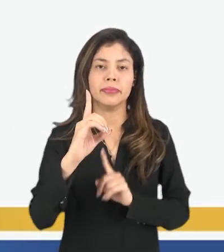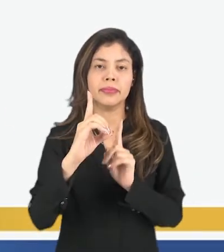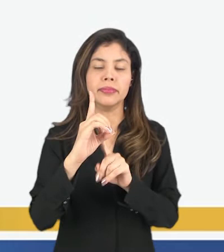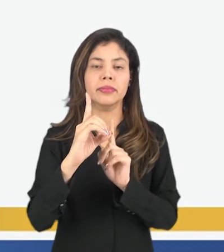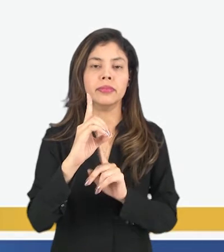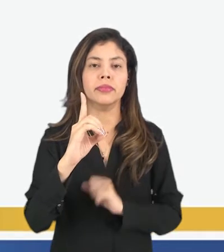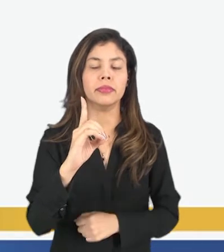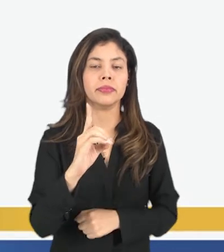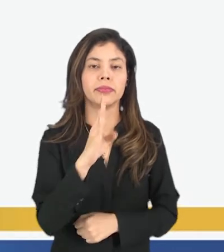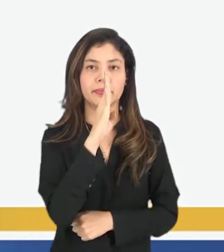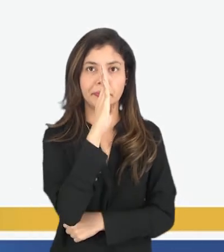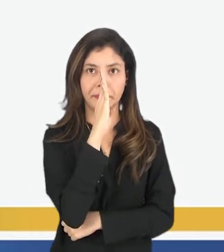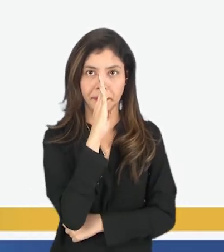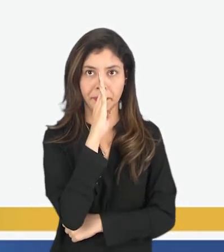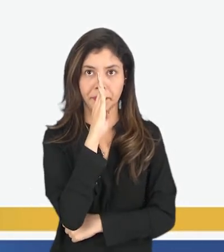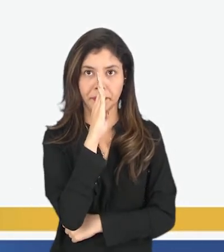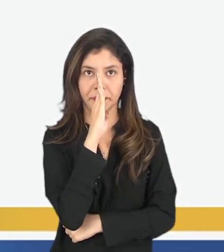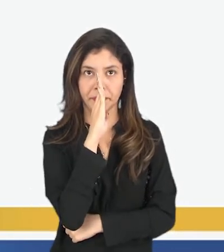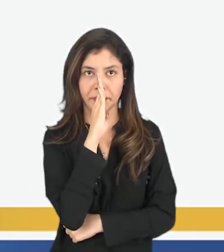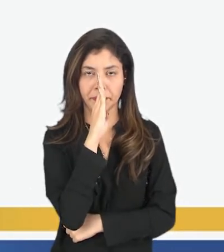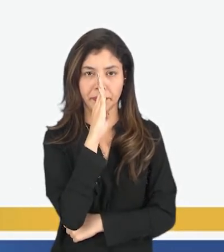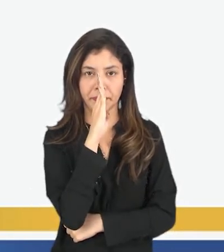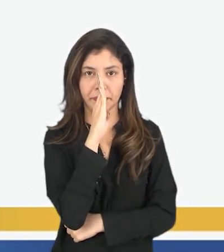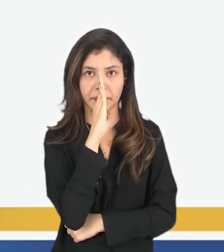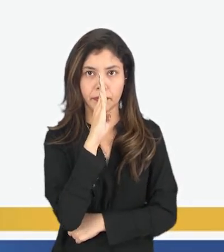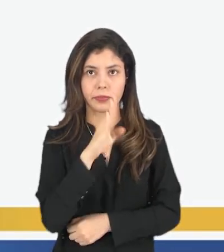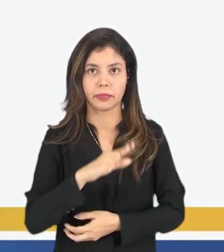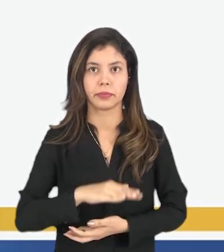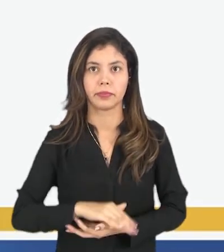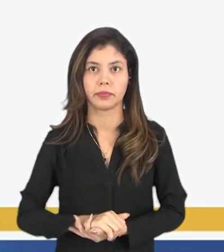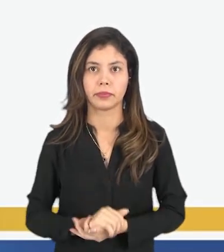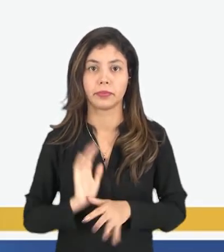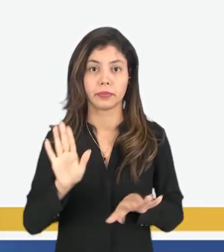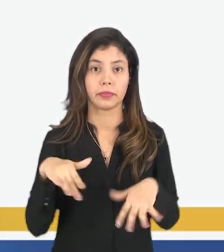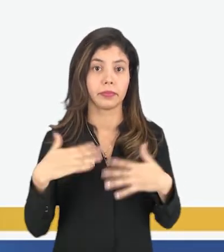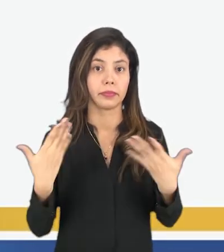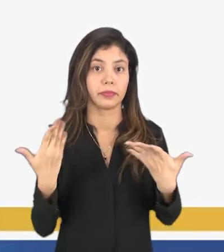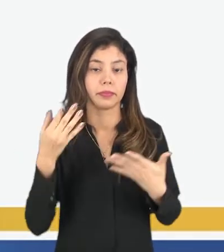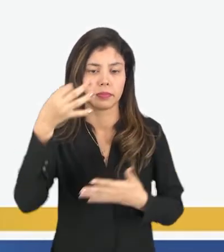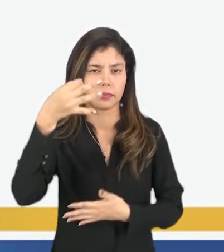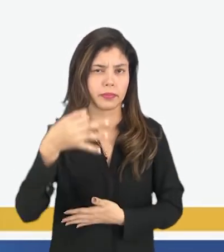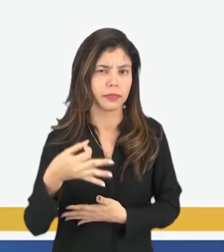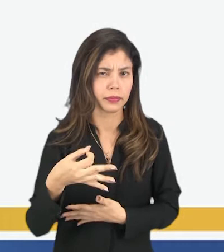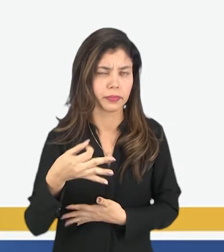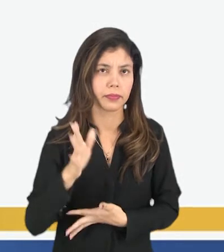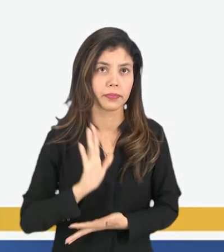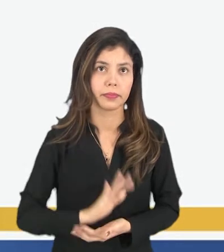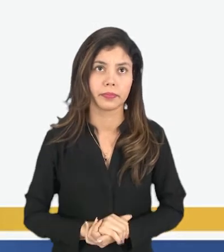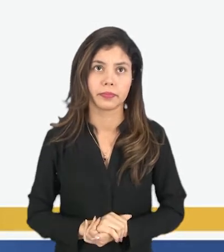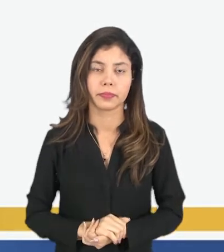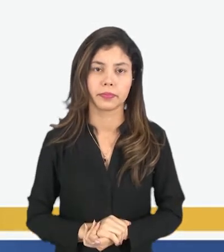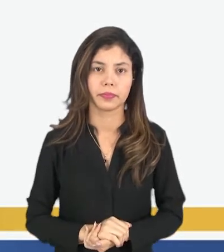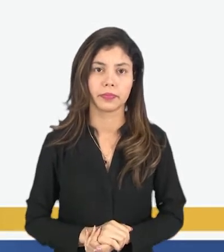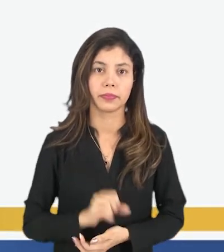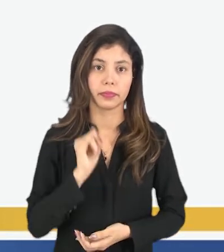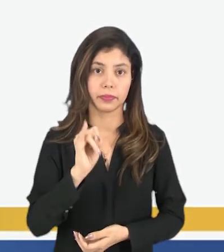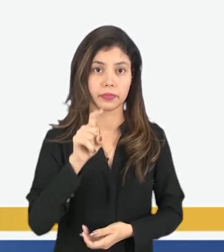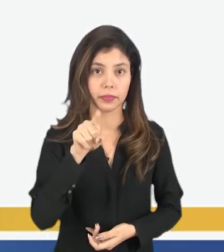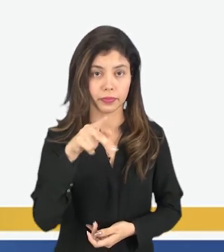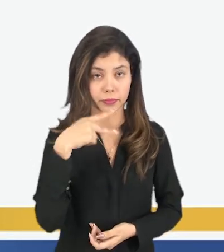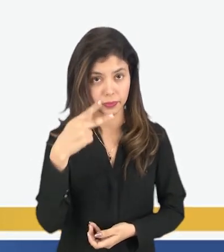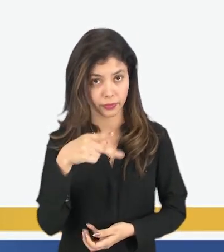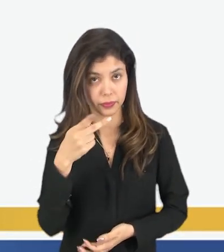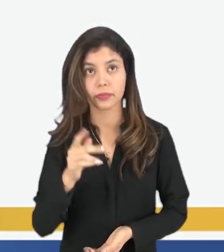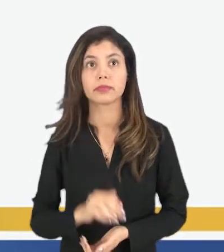D. Não faria nada. Qual alternativa é adequada? Se você falou